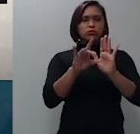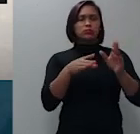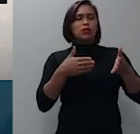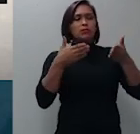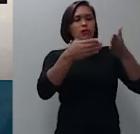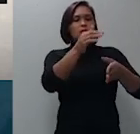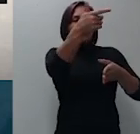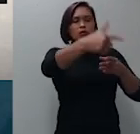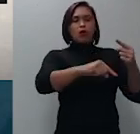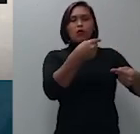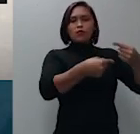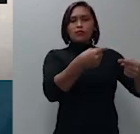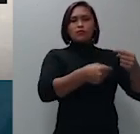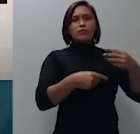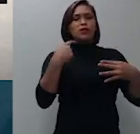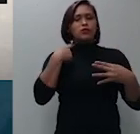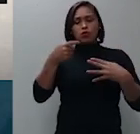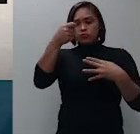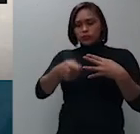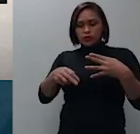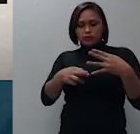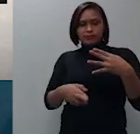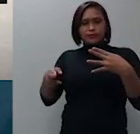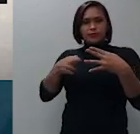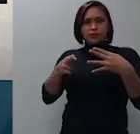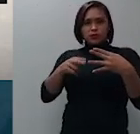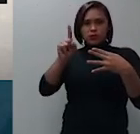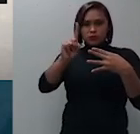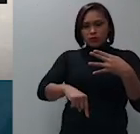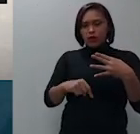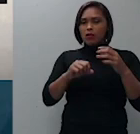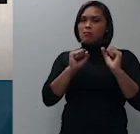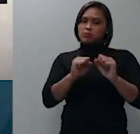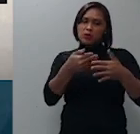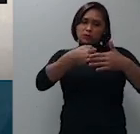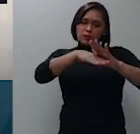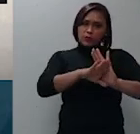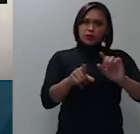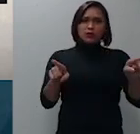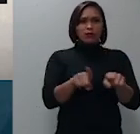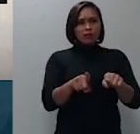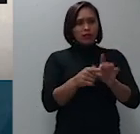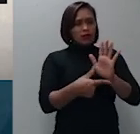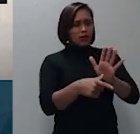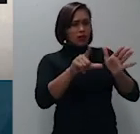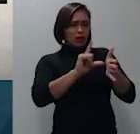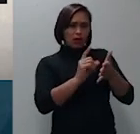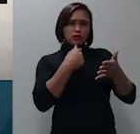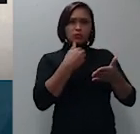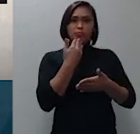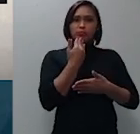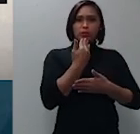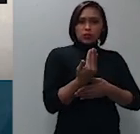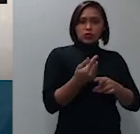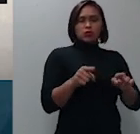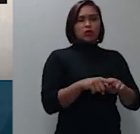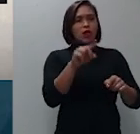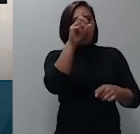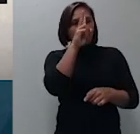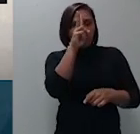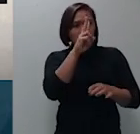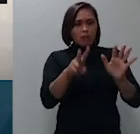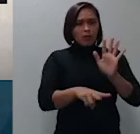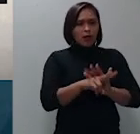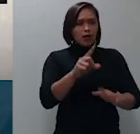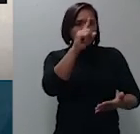juízo de segundo grau a caso devidamente impugnado a questão em preliminar de apelação ressalvada eventual decisão sobre